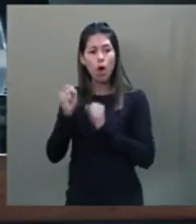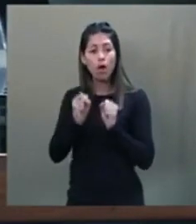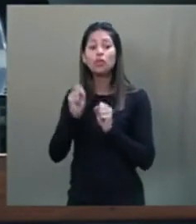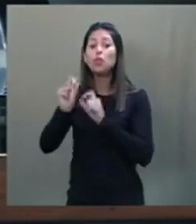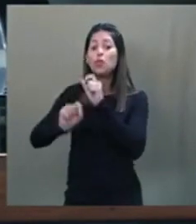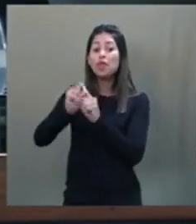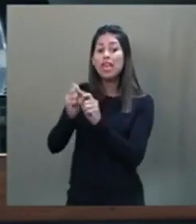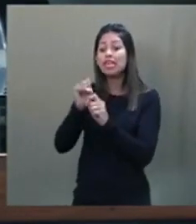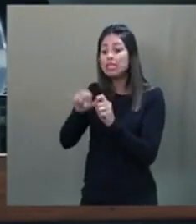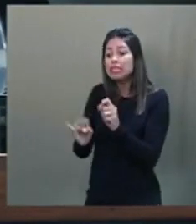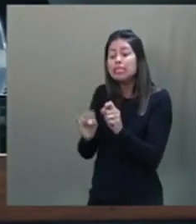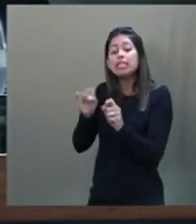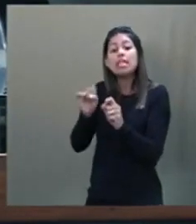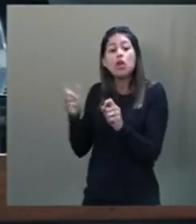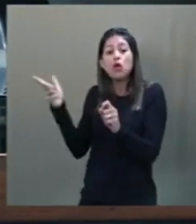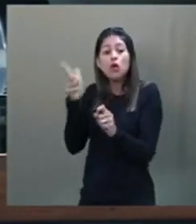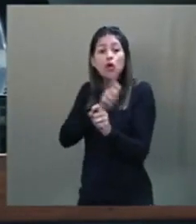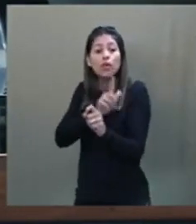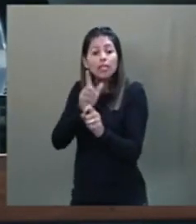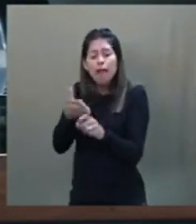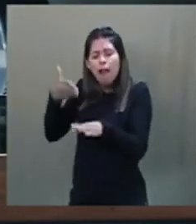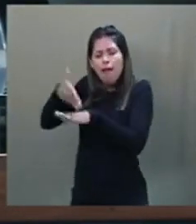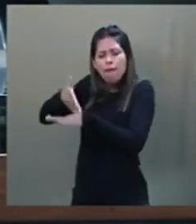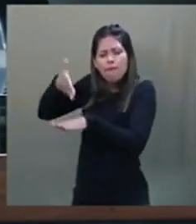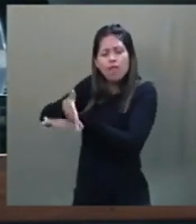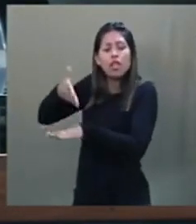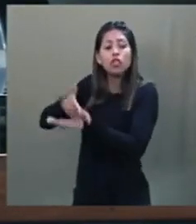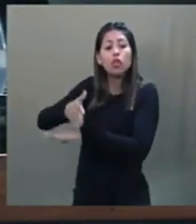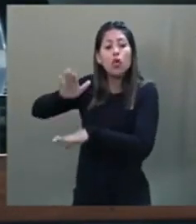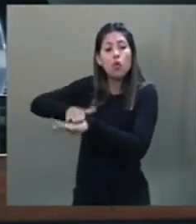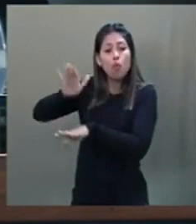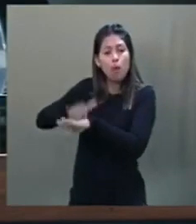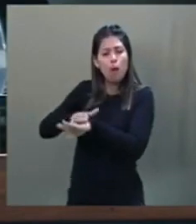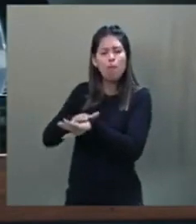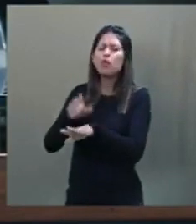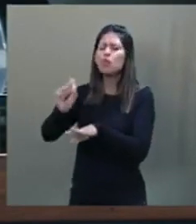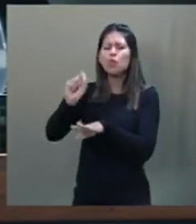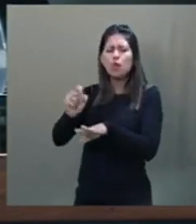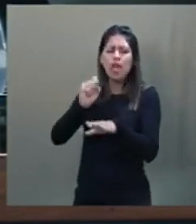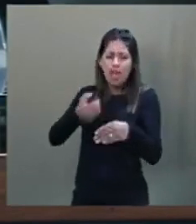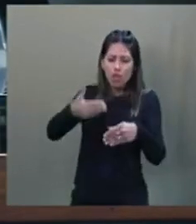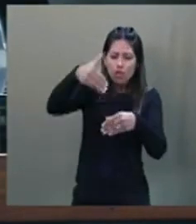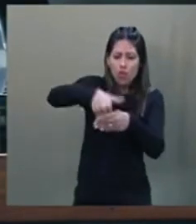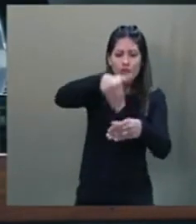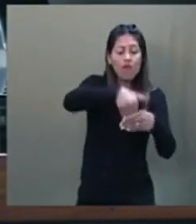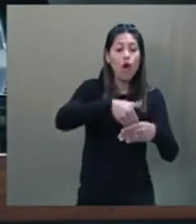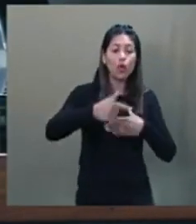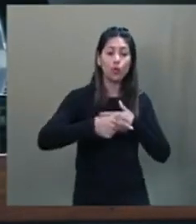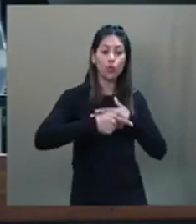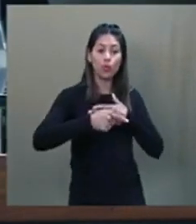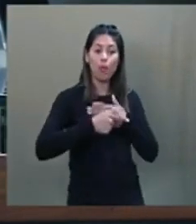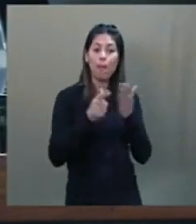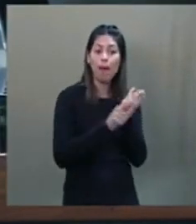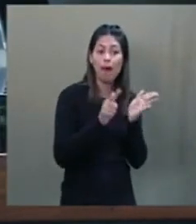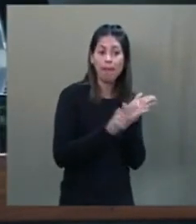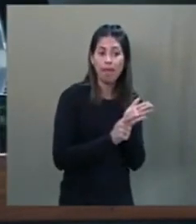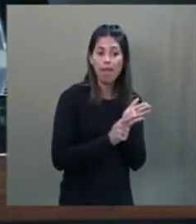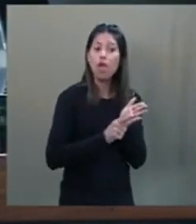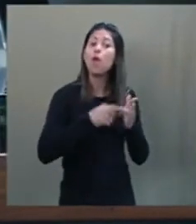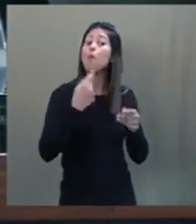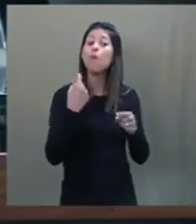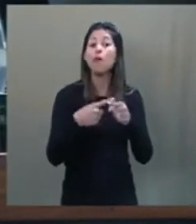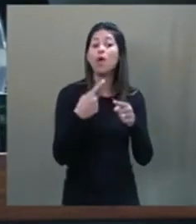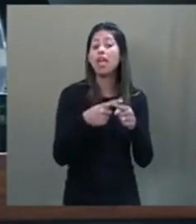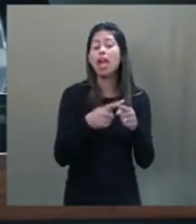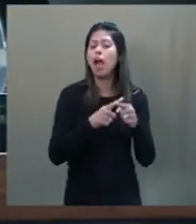eleitorais muito frequentes na época do voto em papel. Representam, portanto, um verdadeiro